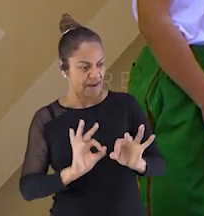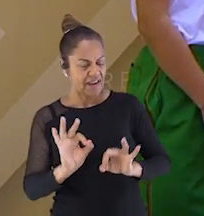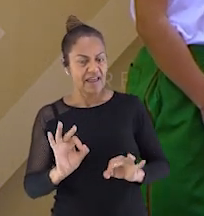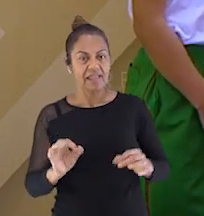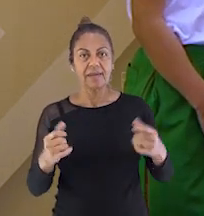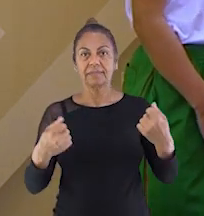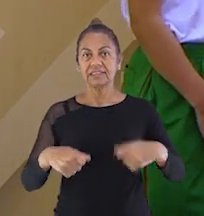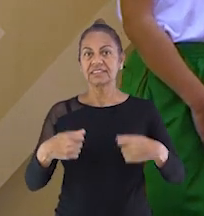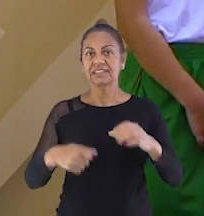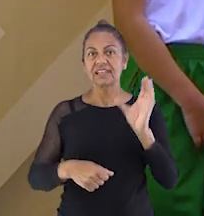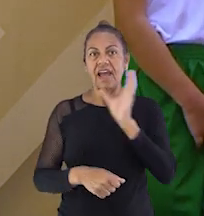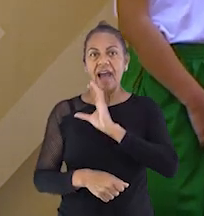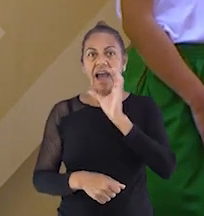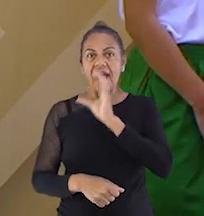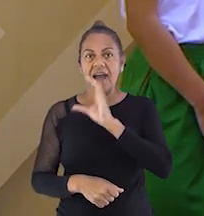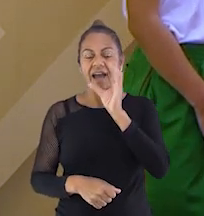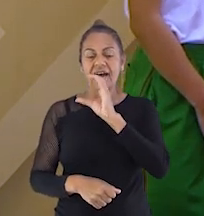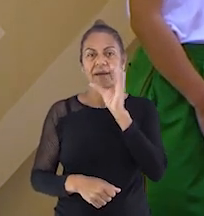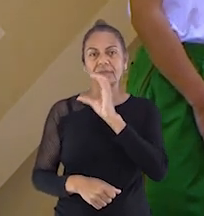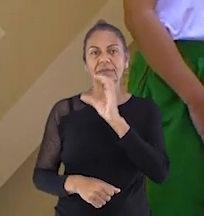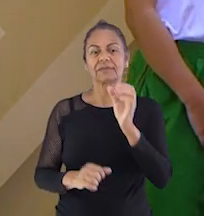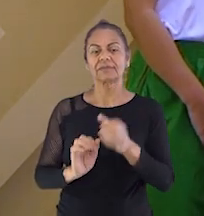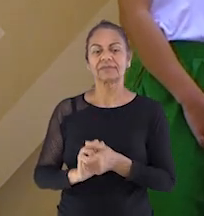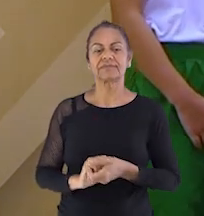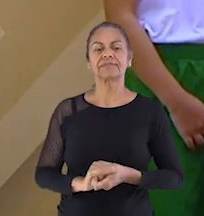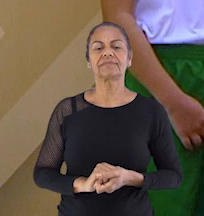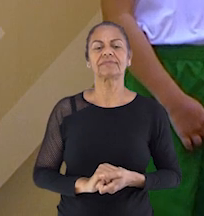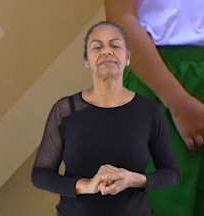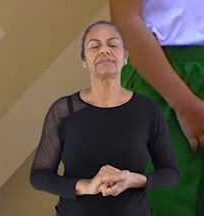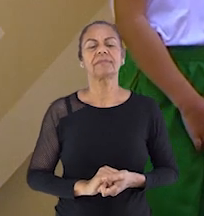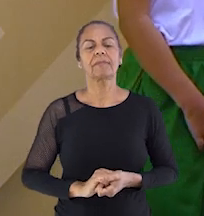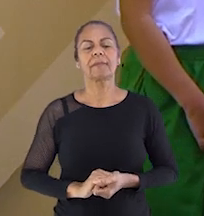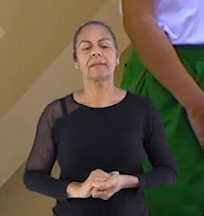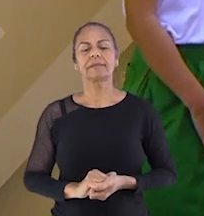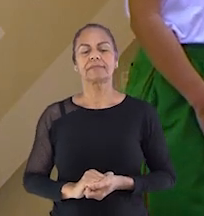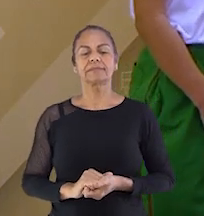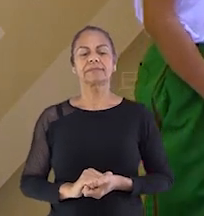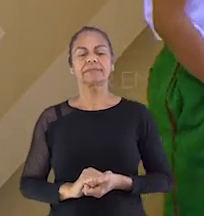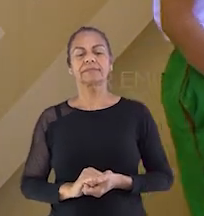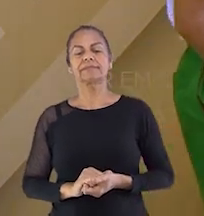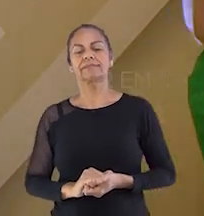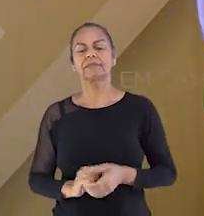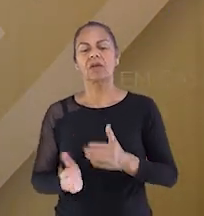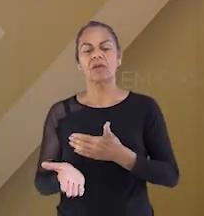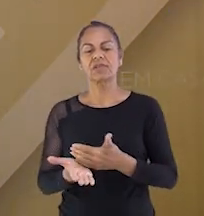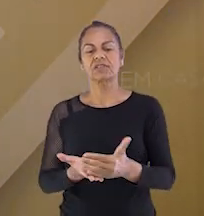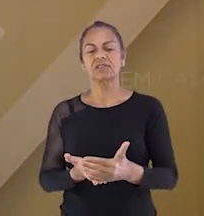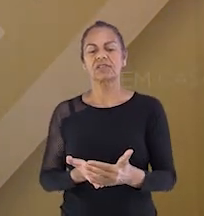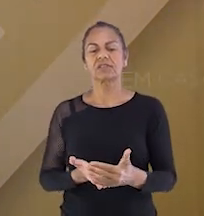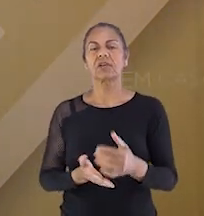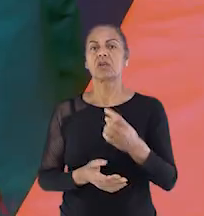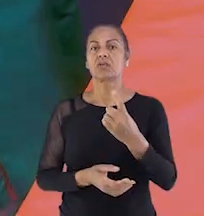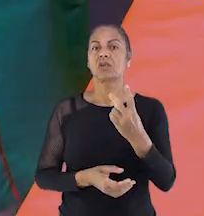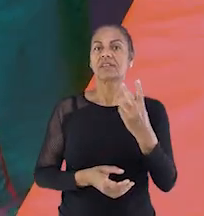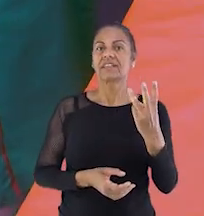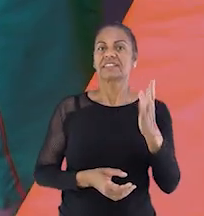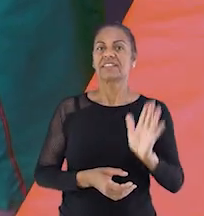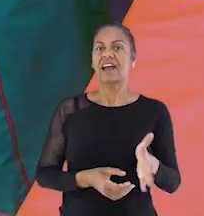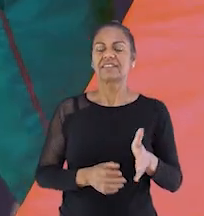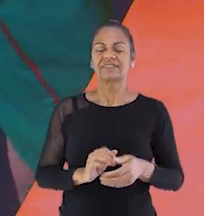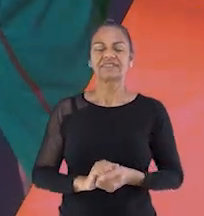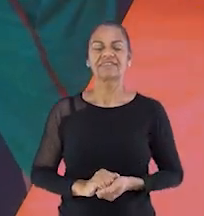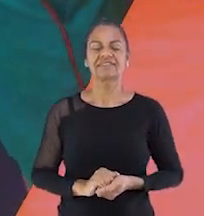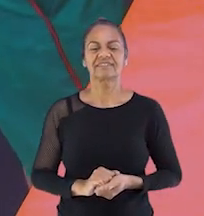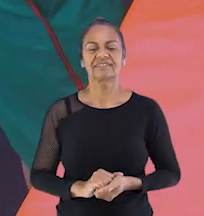de muita agilidade. Você é ágil? Sim. É? Então vamos lá. Começando. Um, dois,